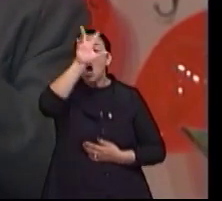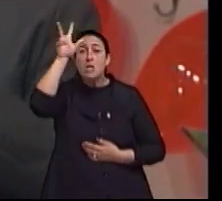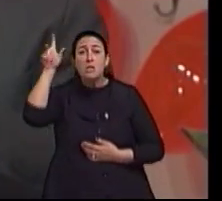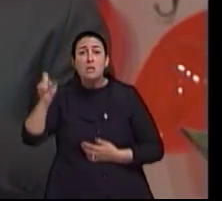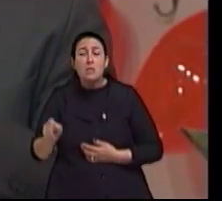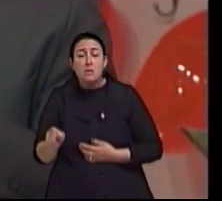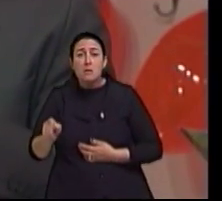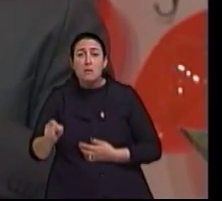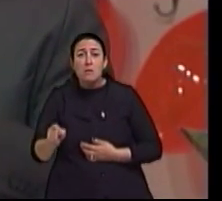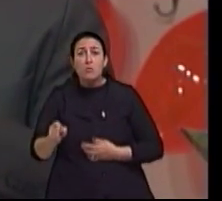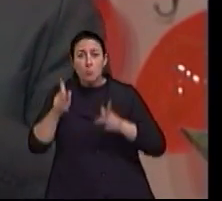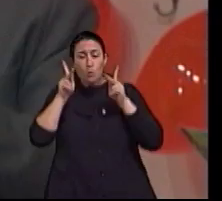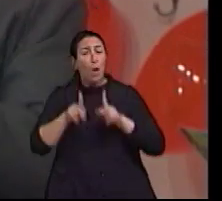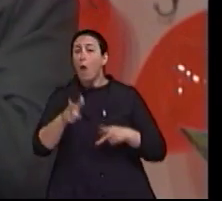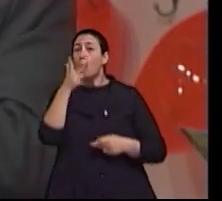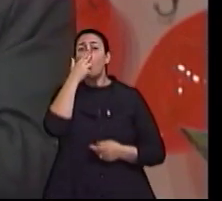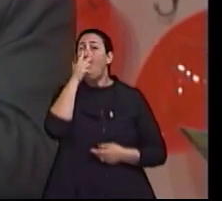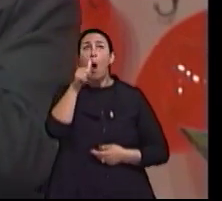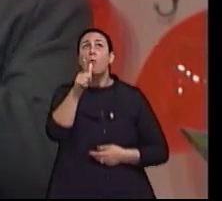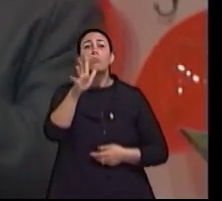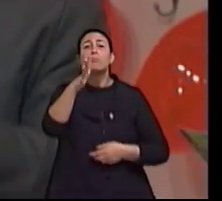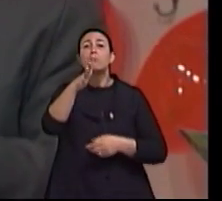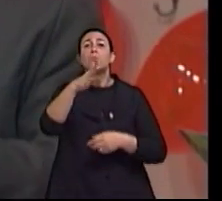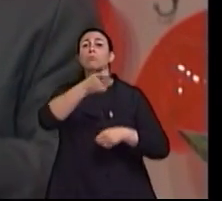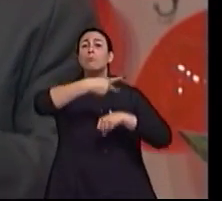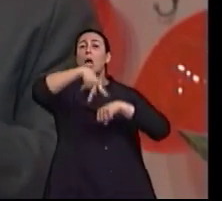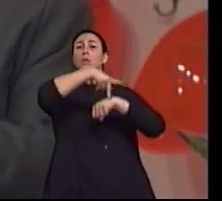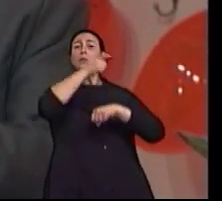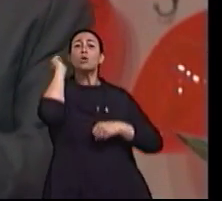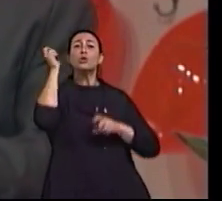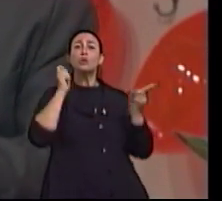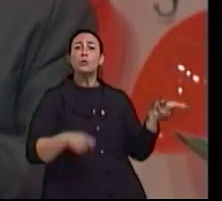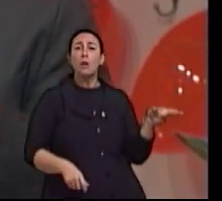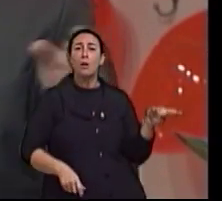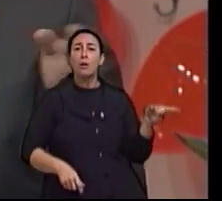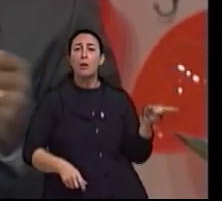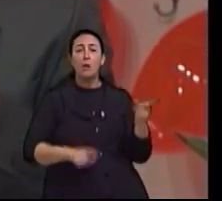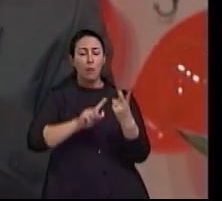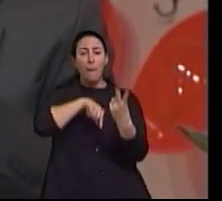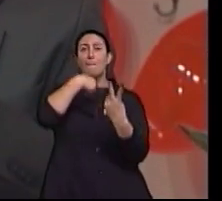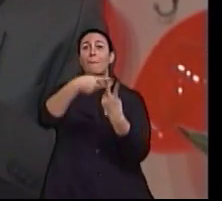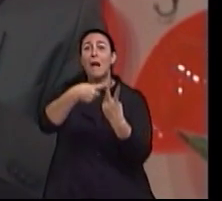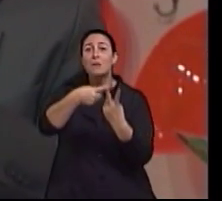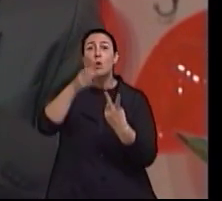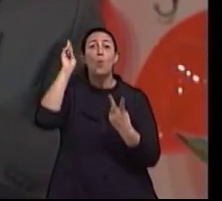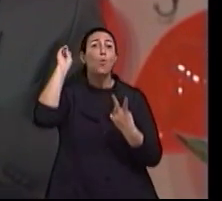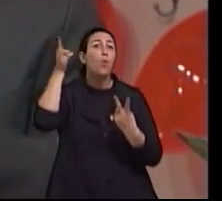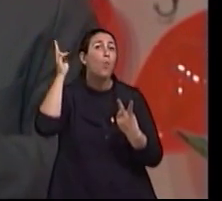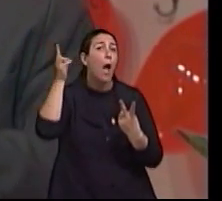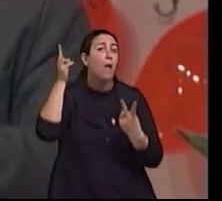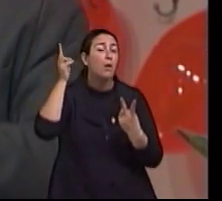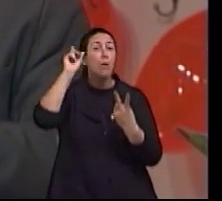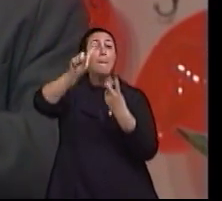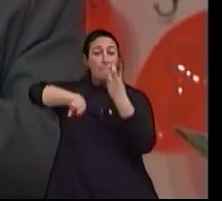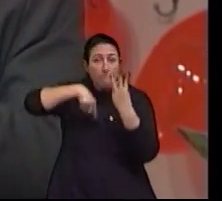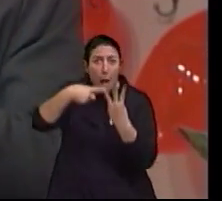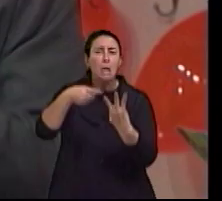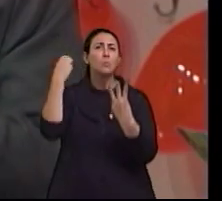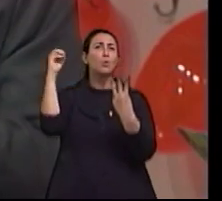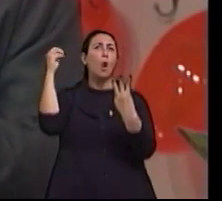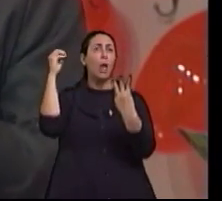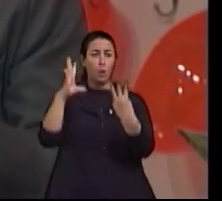toda a população da Argentina, mais toda a população do Uruguai e mais Porto Alegre para chegar em 45. Nem assim atinge 46.